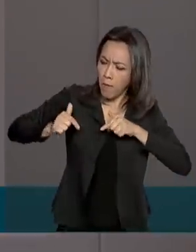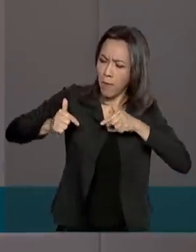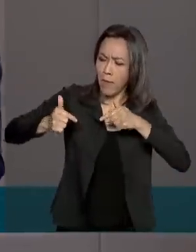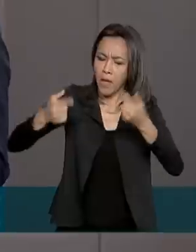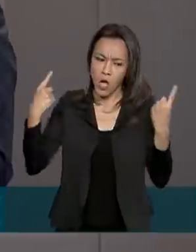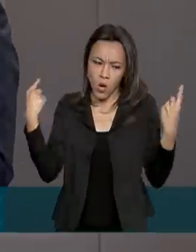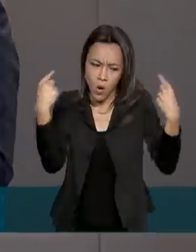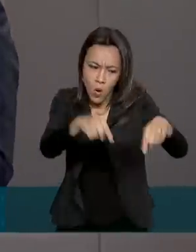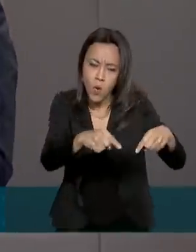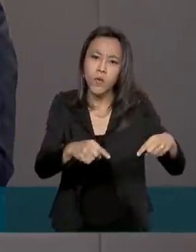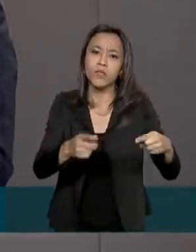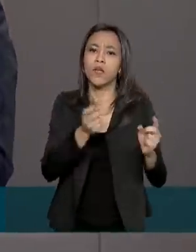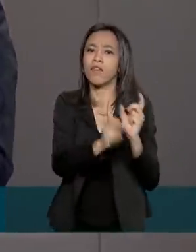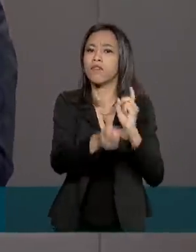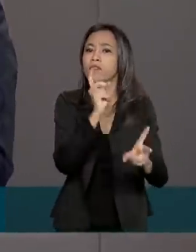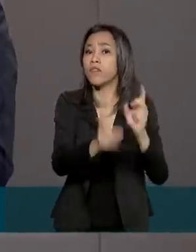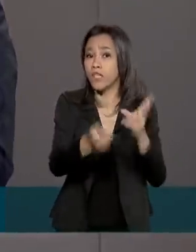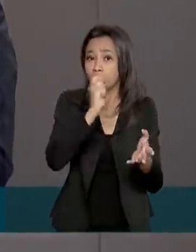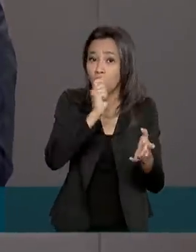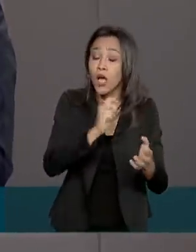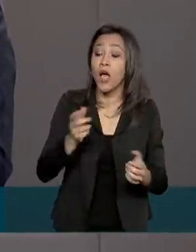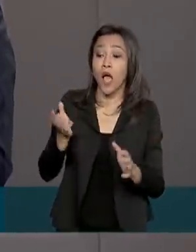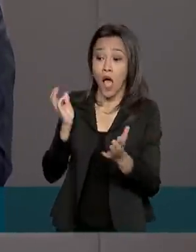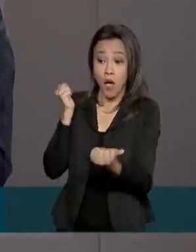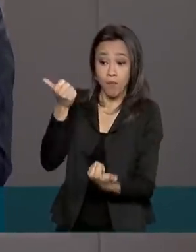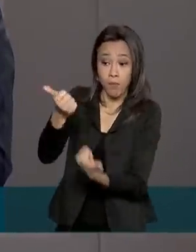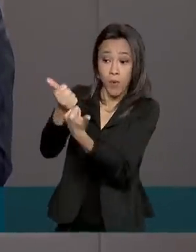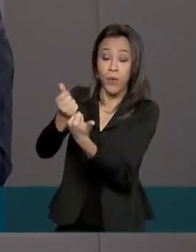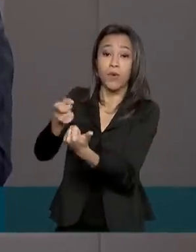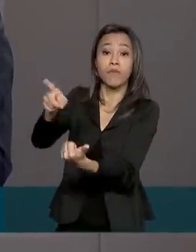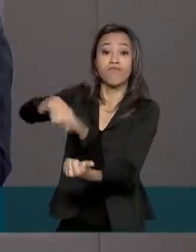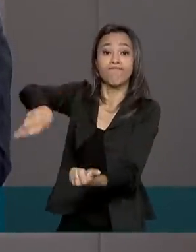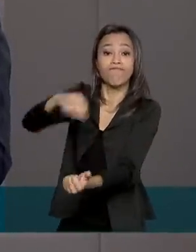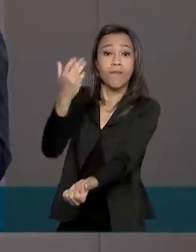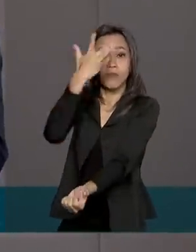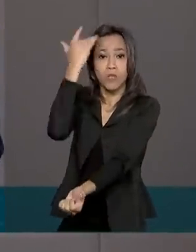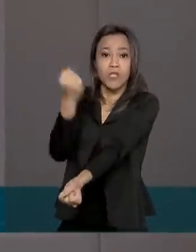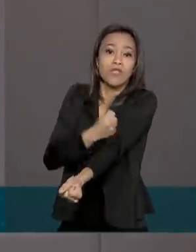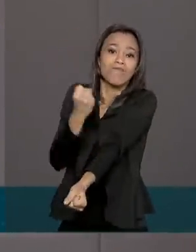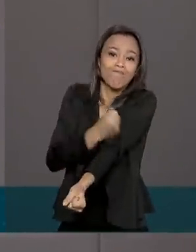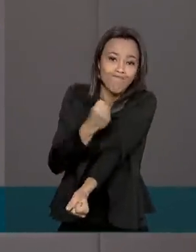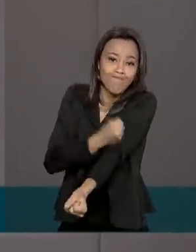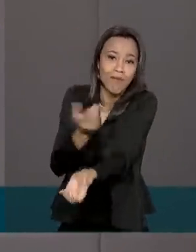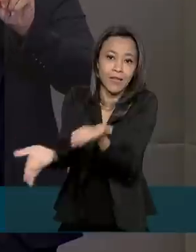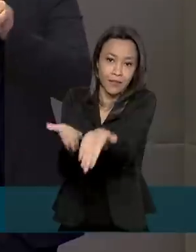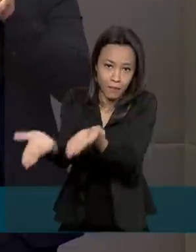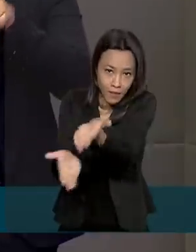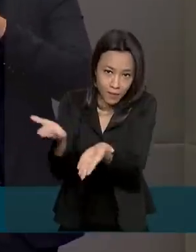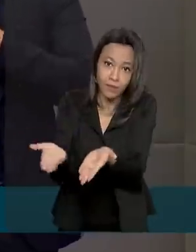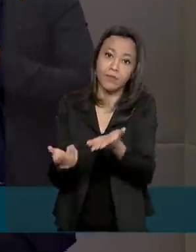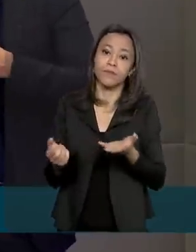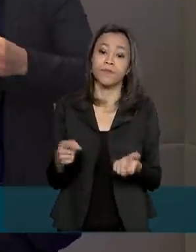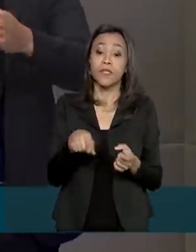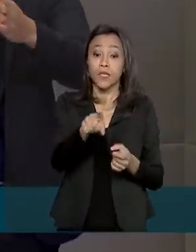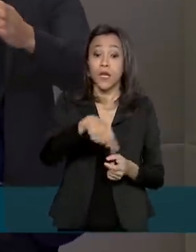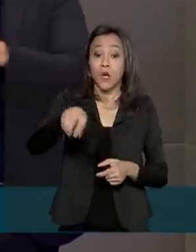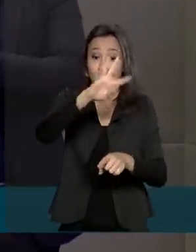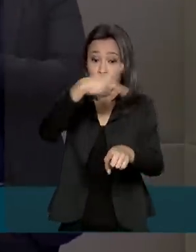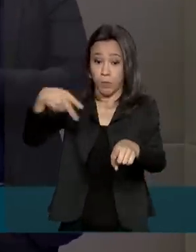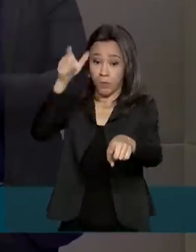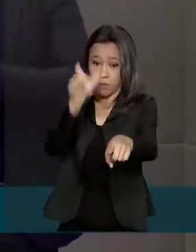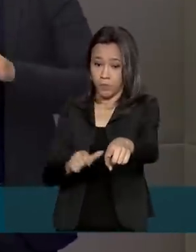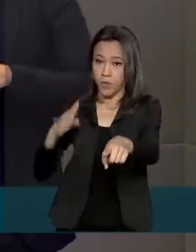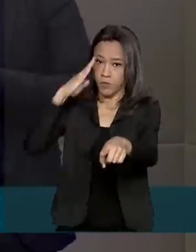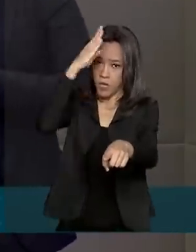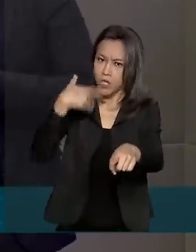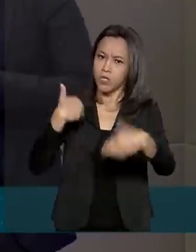narcotráfico, apoio aos usuários em comunidades terapêuticas e na prevenção ao uso de drogas. O presidente Jair Bolsonaro